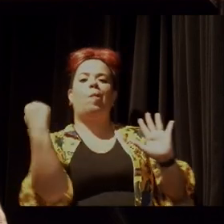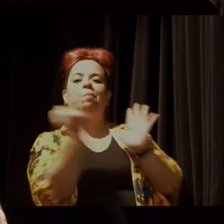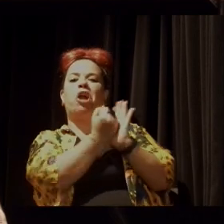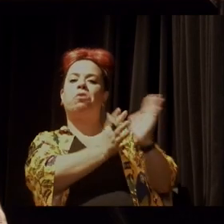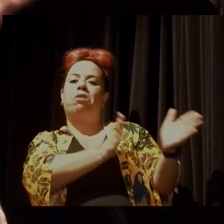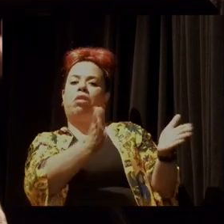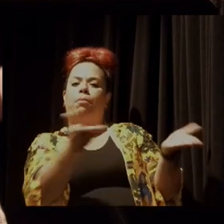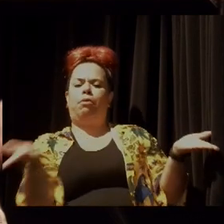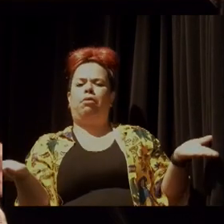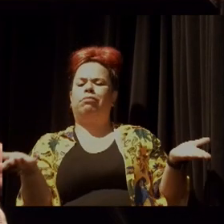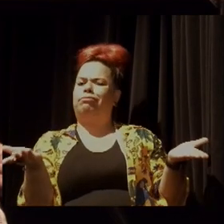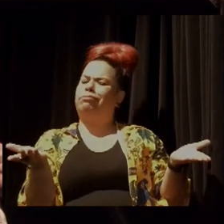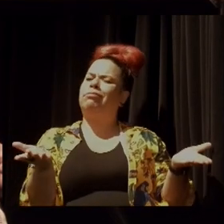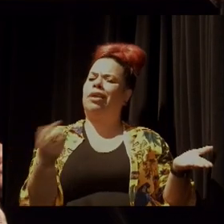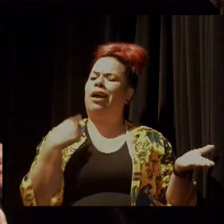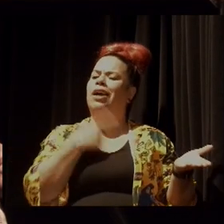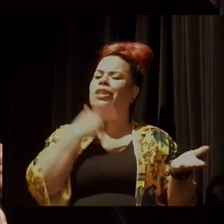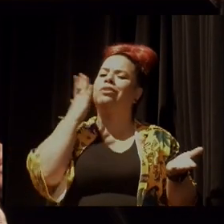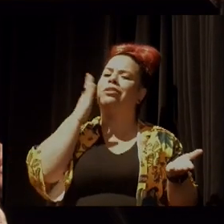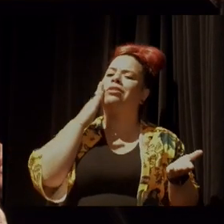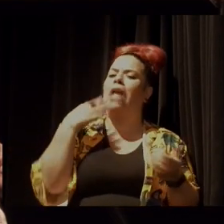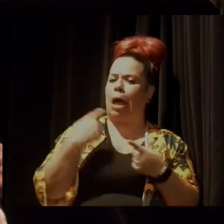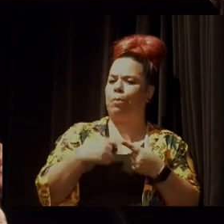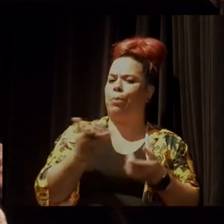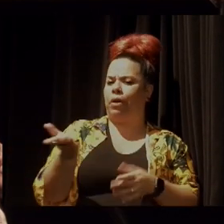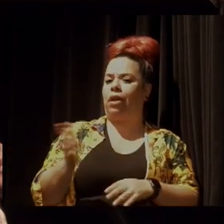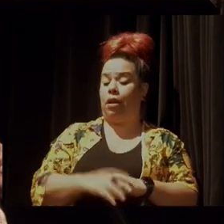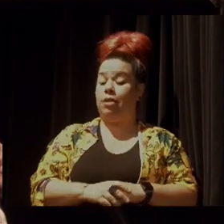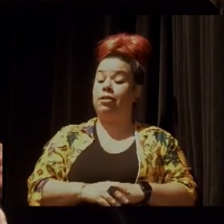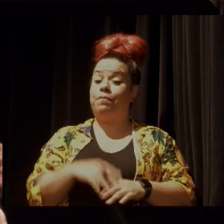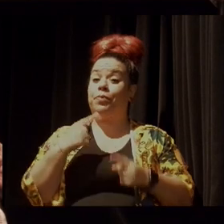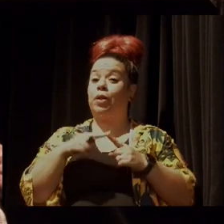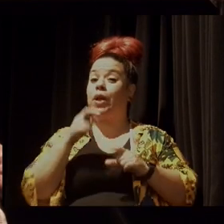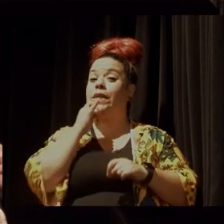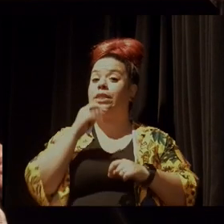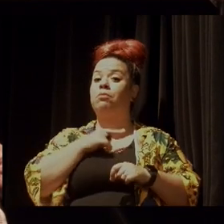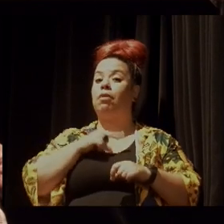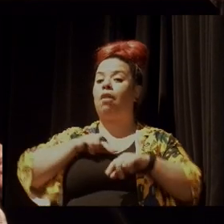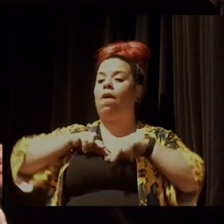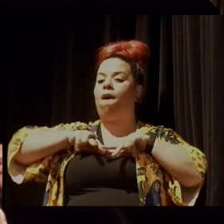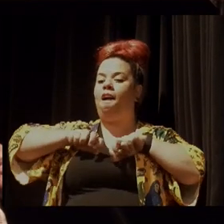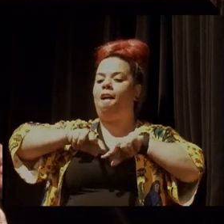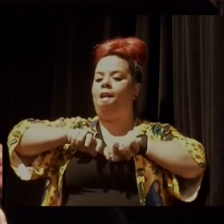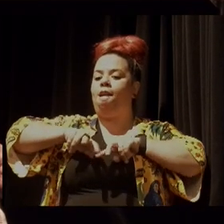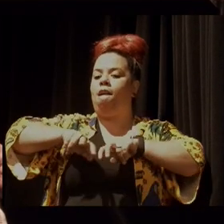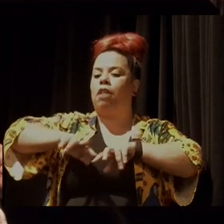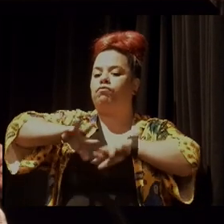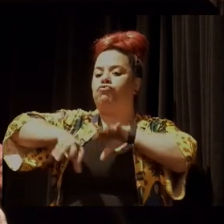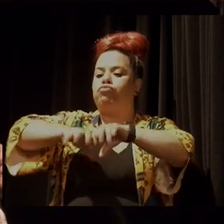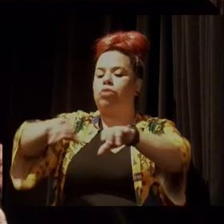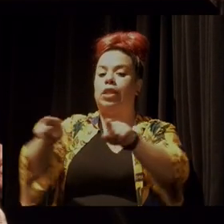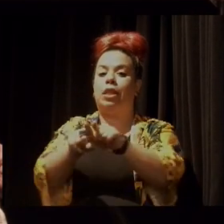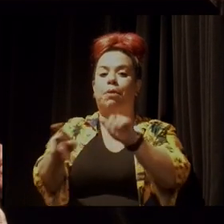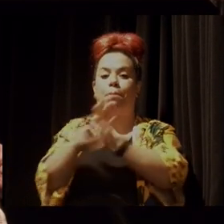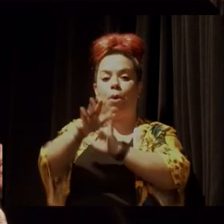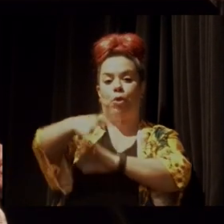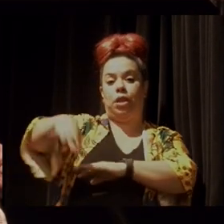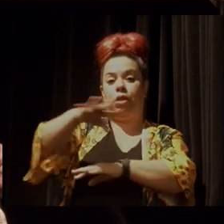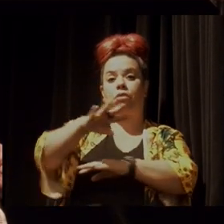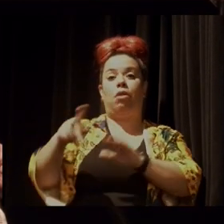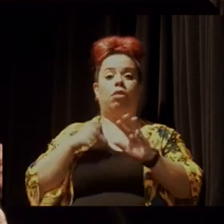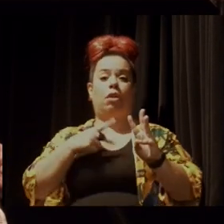vivo? E a gente sabe por quê. A exploração dos territórios, sejam eles indígenas,